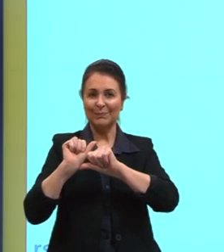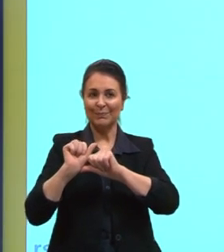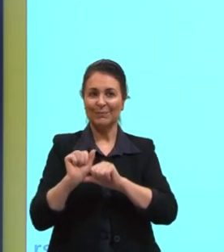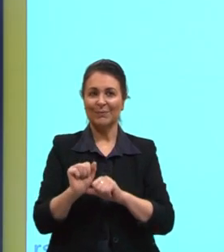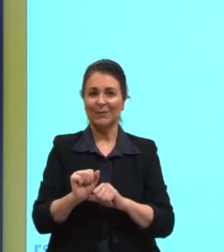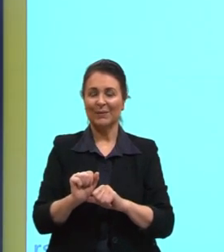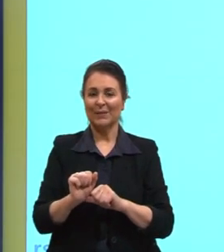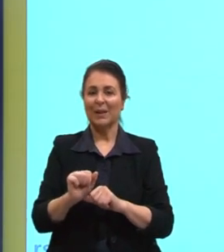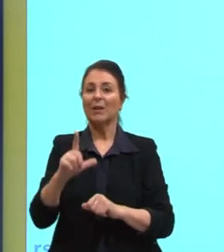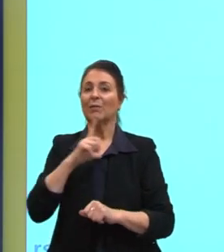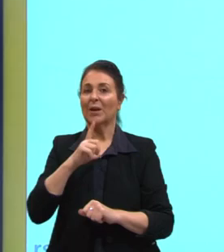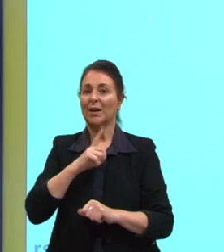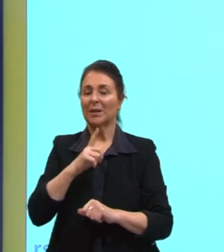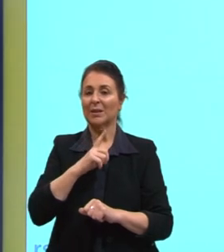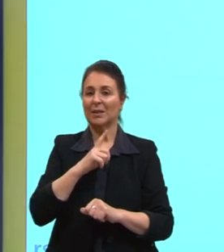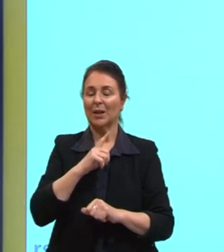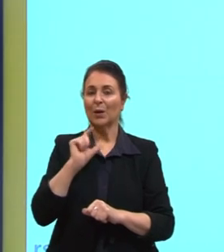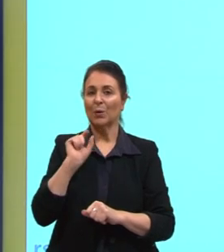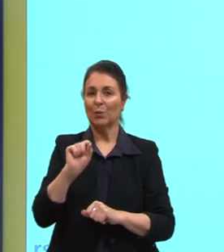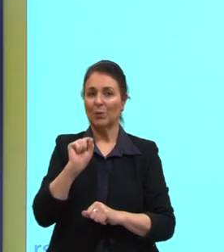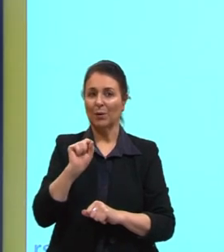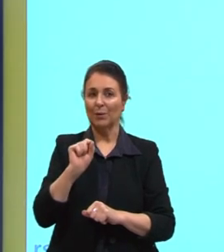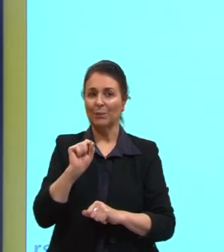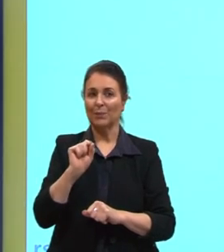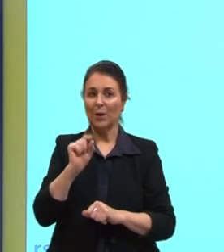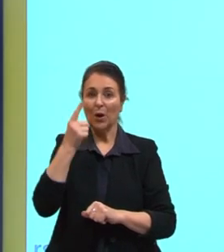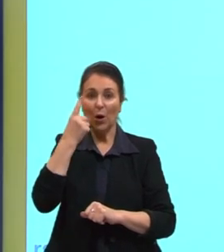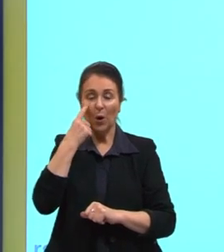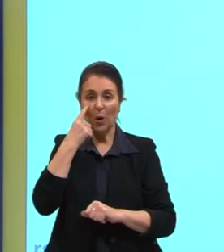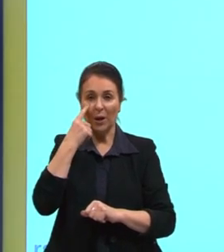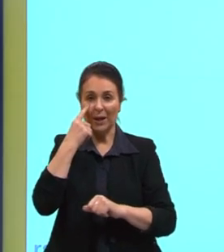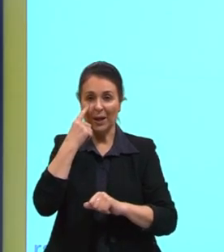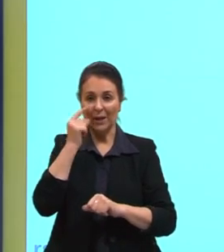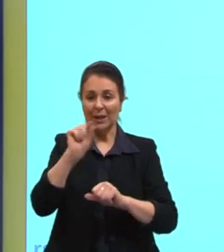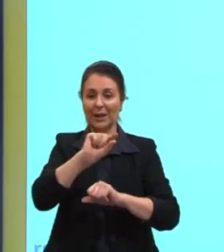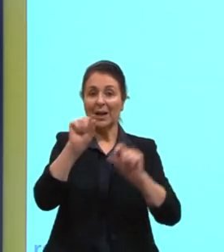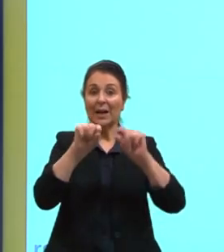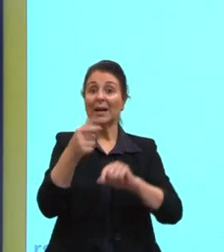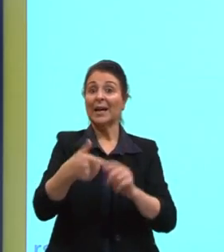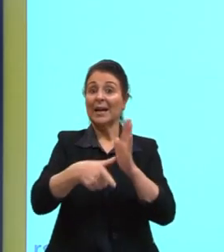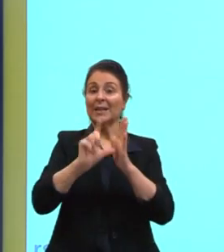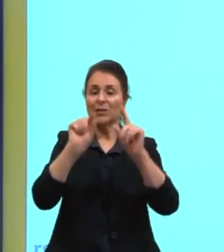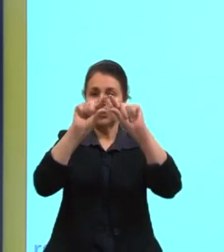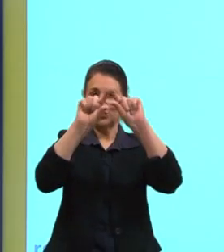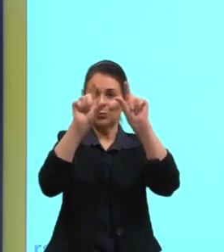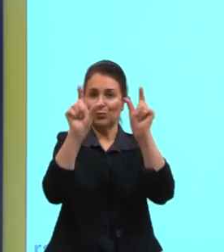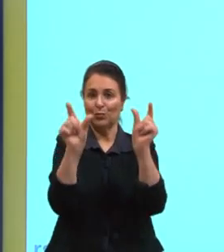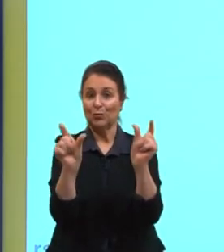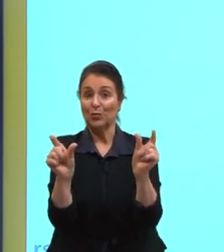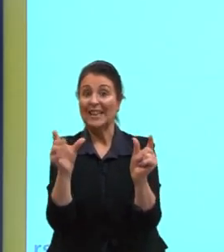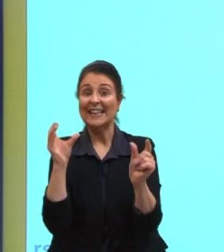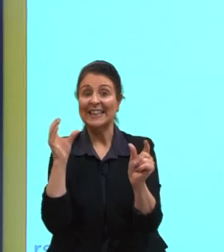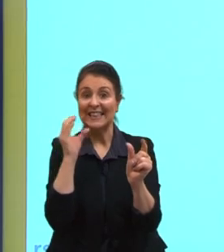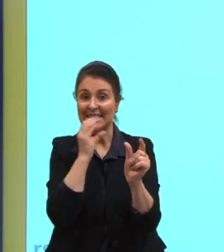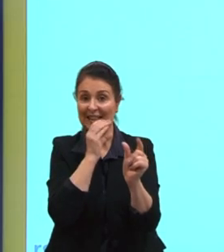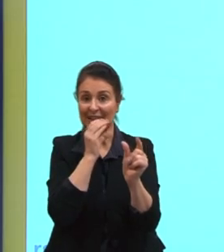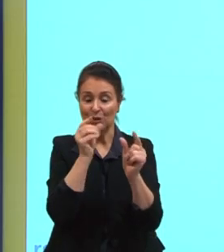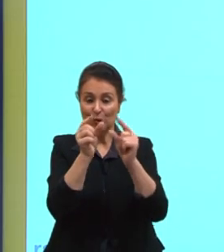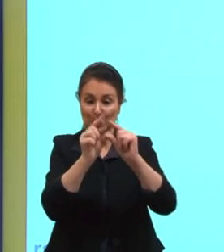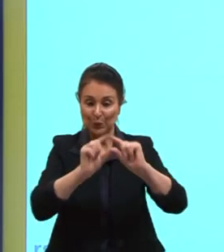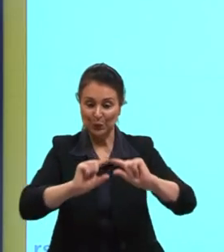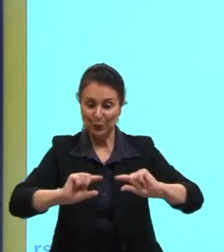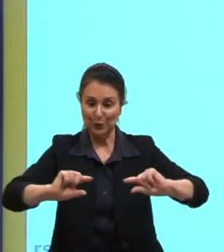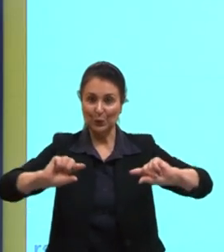A gente vai ter, então, aqui, pessoal, é importante só frisar que aqui embaixo é o